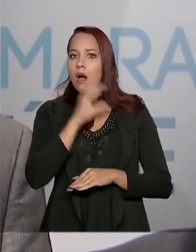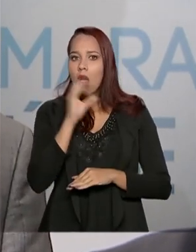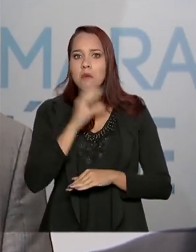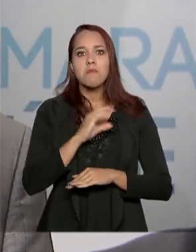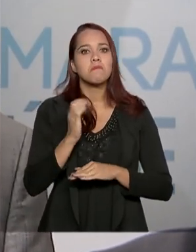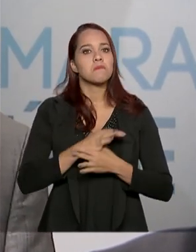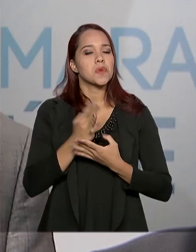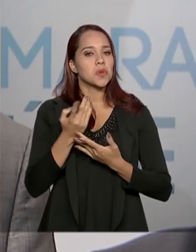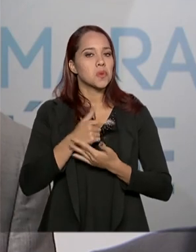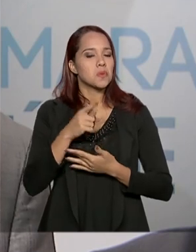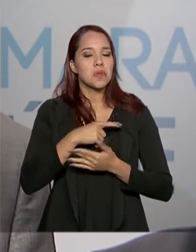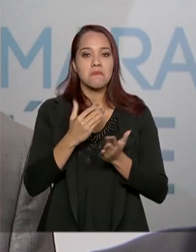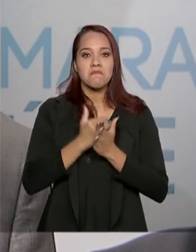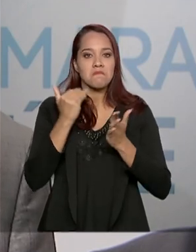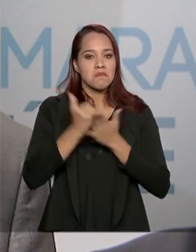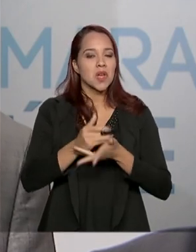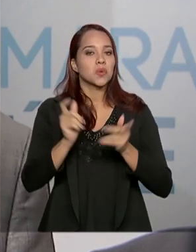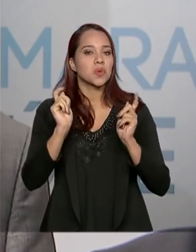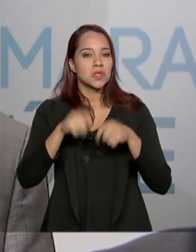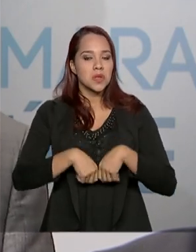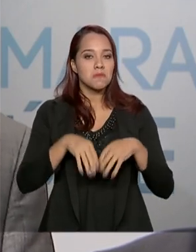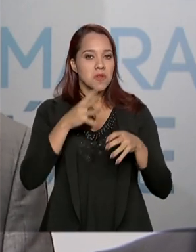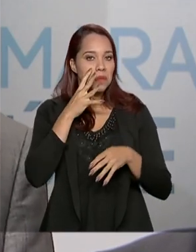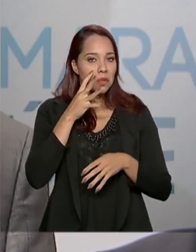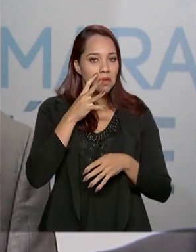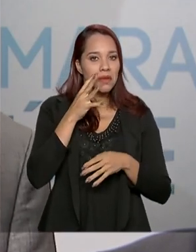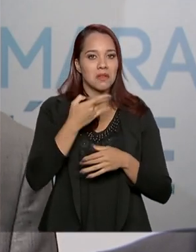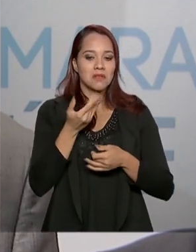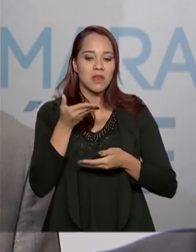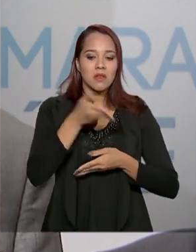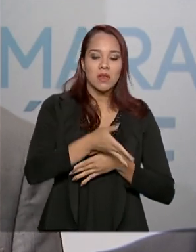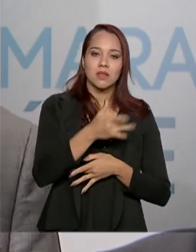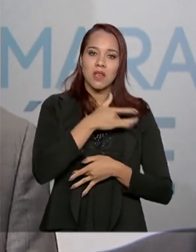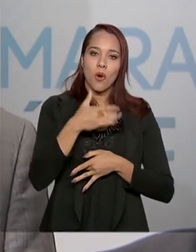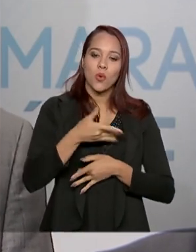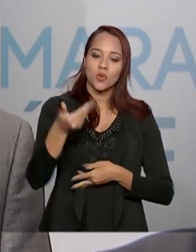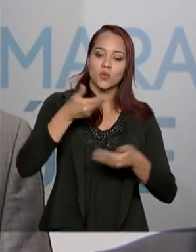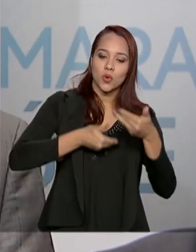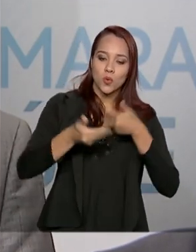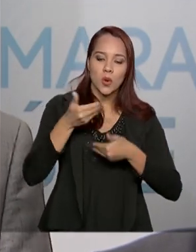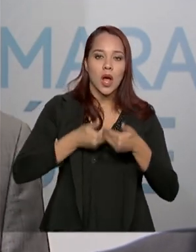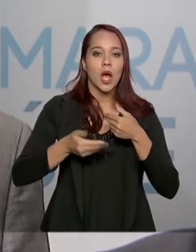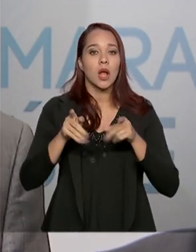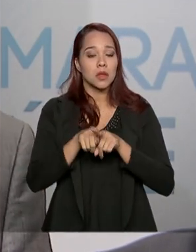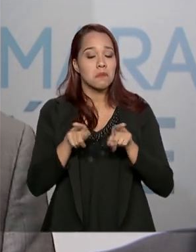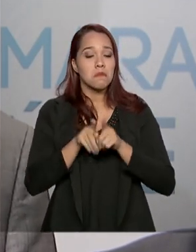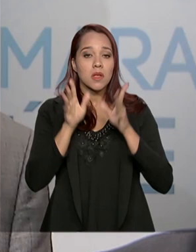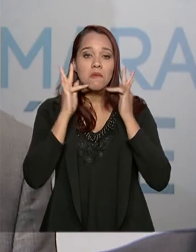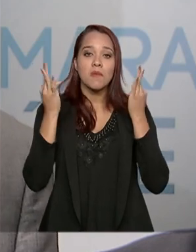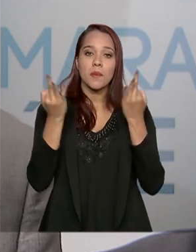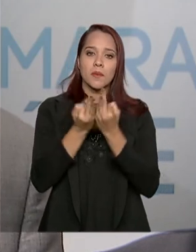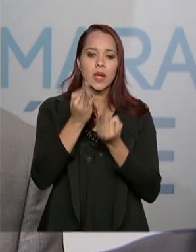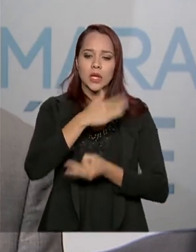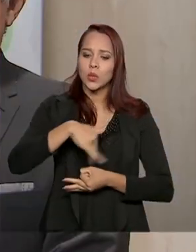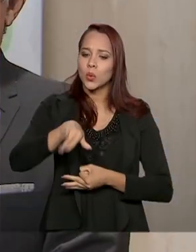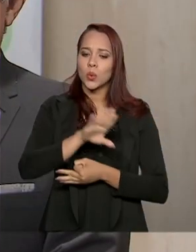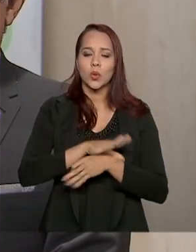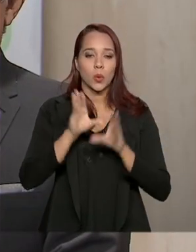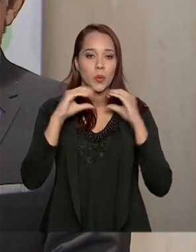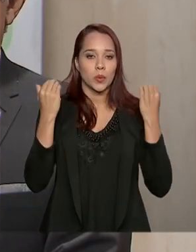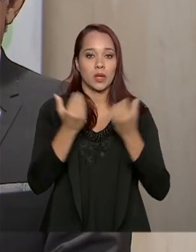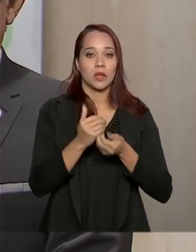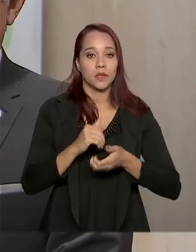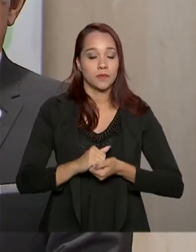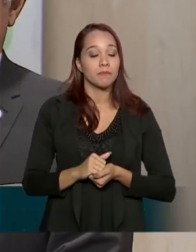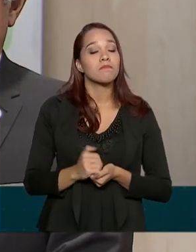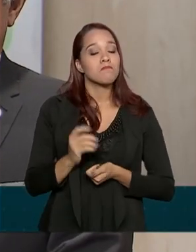e dar muito mais condições de atendimento à saúde sua, da sua família e de toda a sua comunidade. Esse é